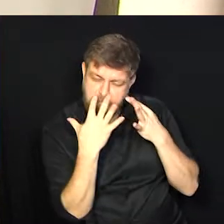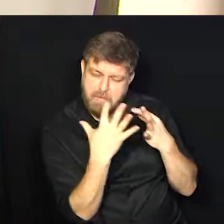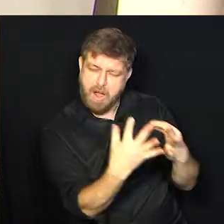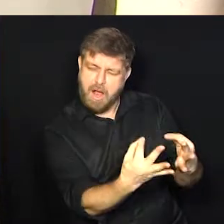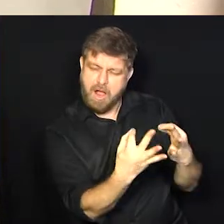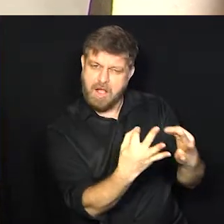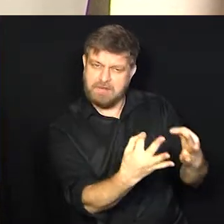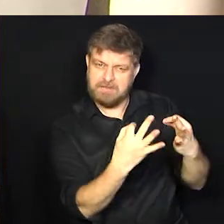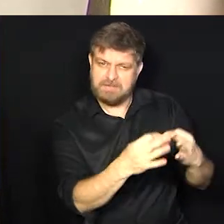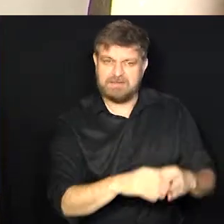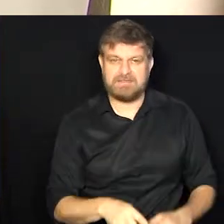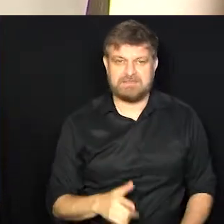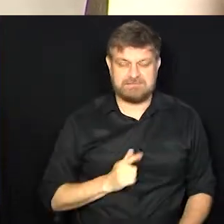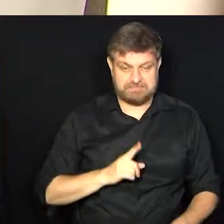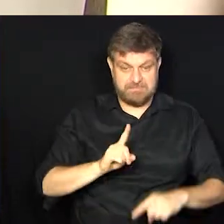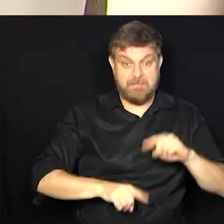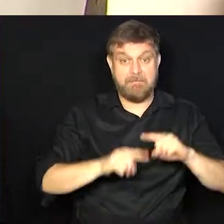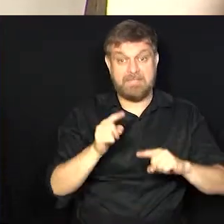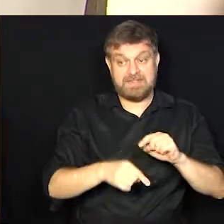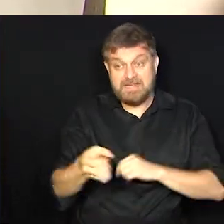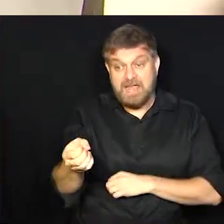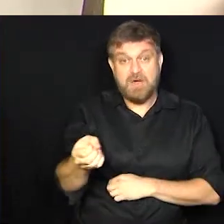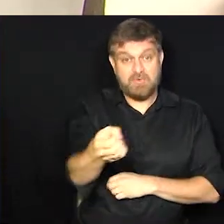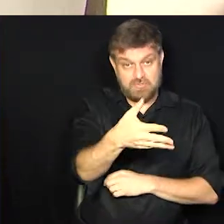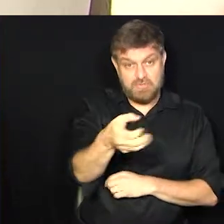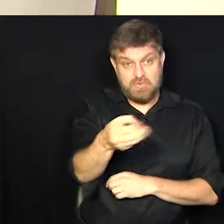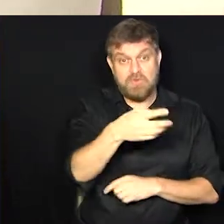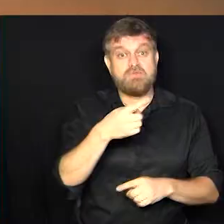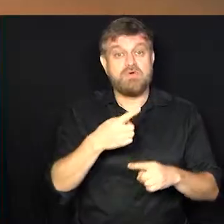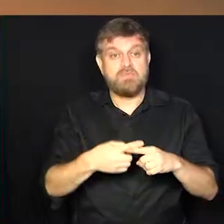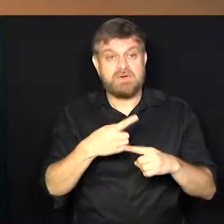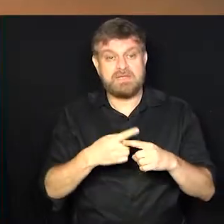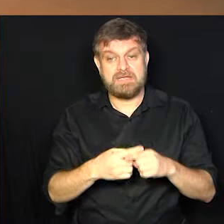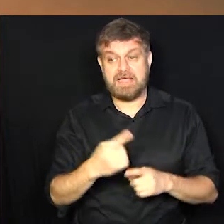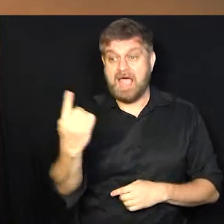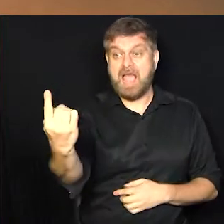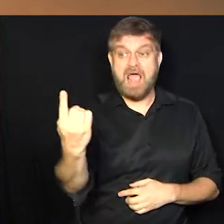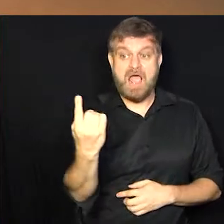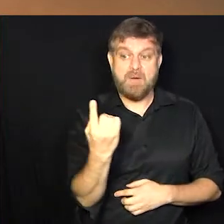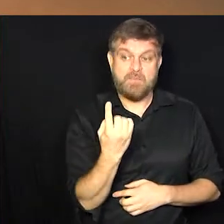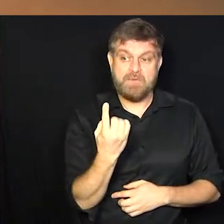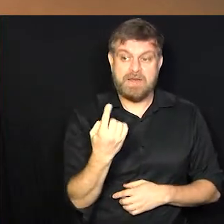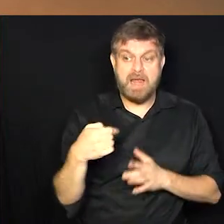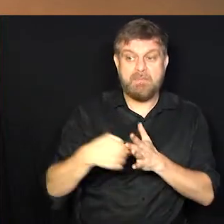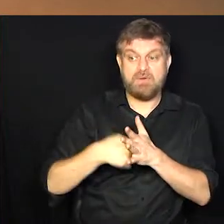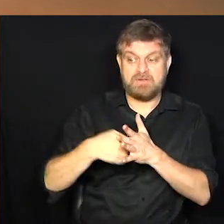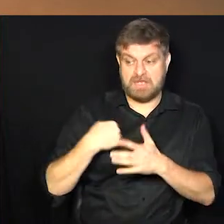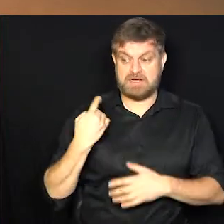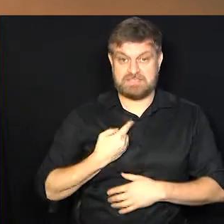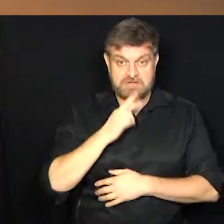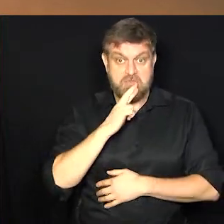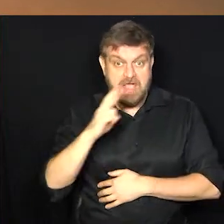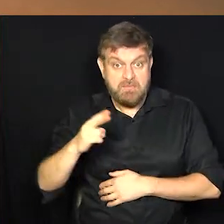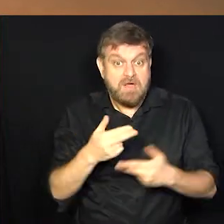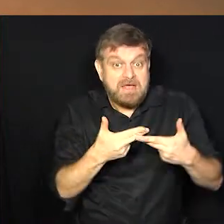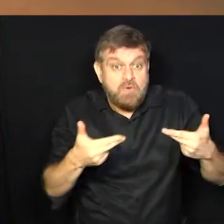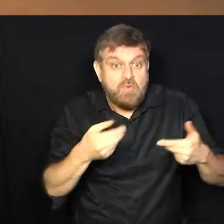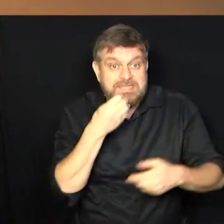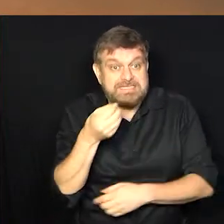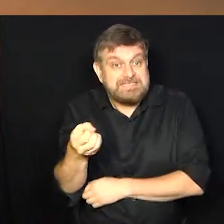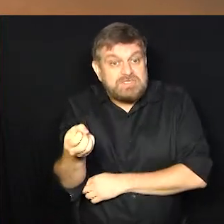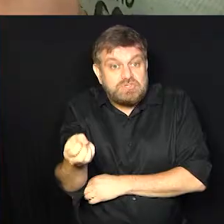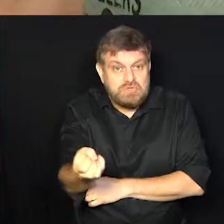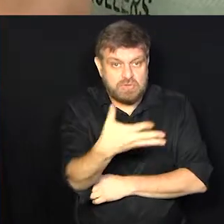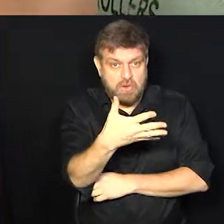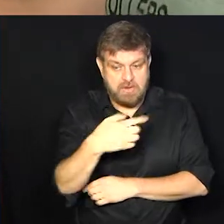inovações que acontecem hoje no mercado. Porque a cliente quer novidade. E a gente tem que estar